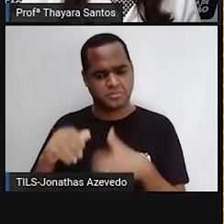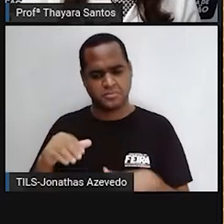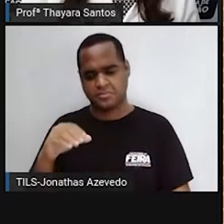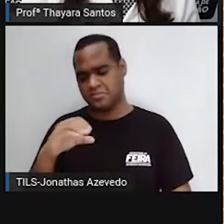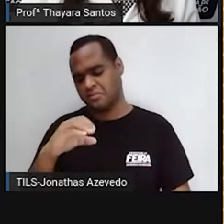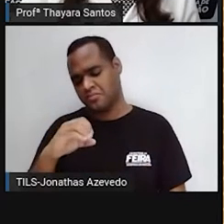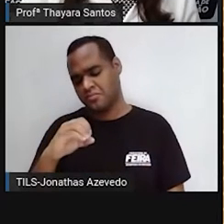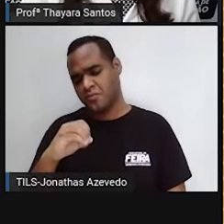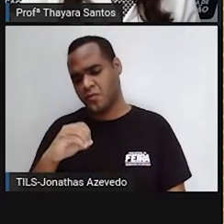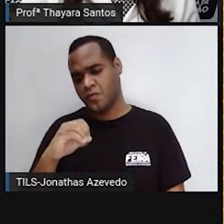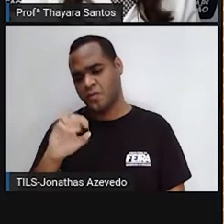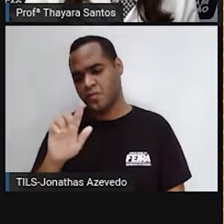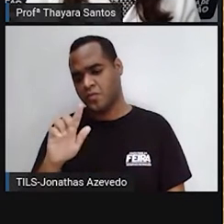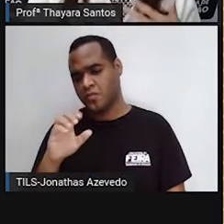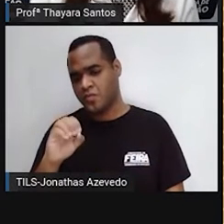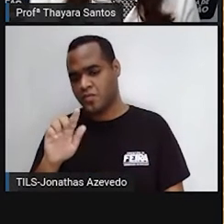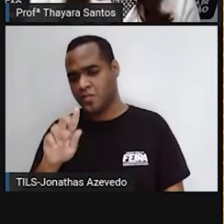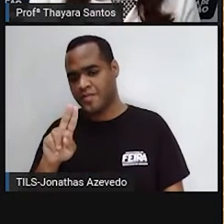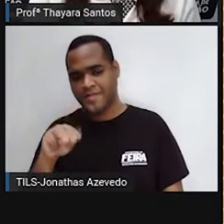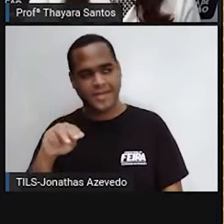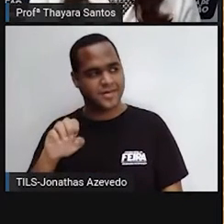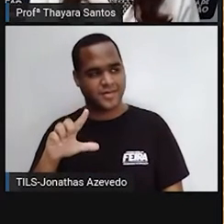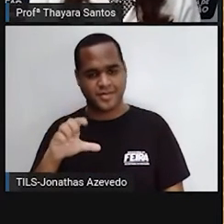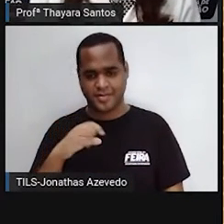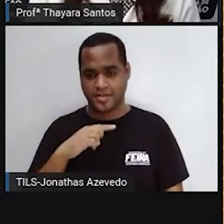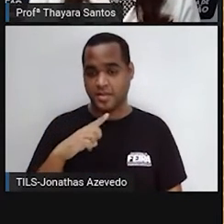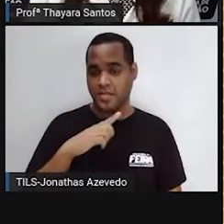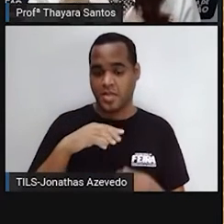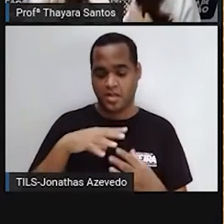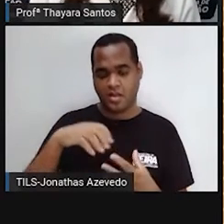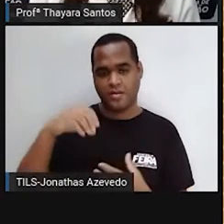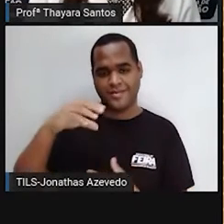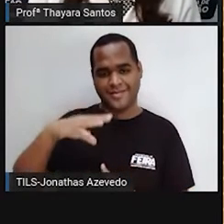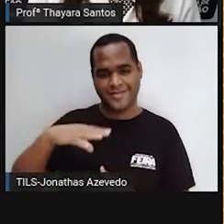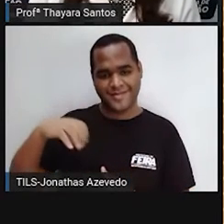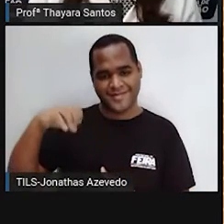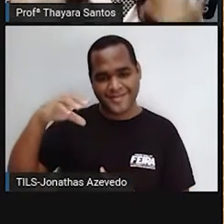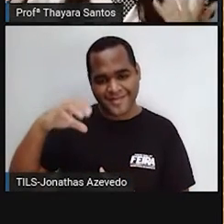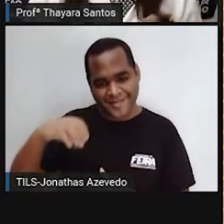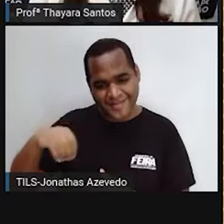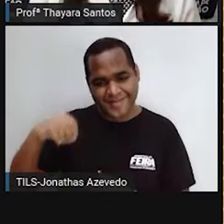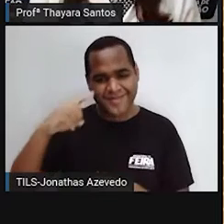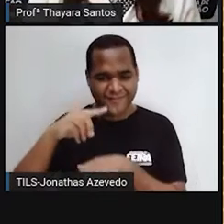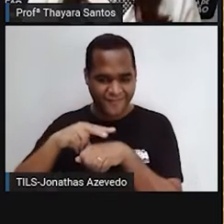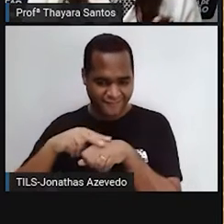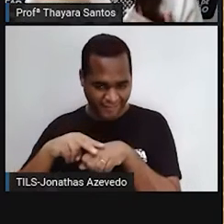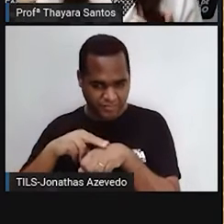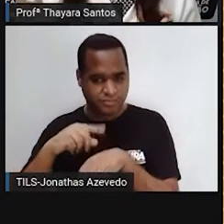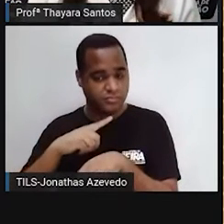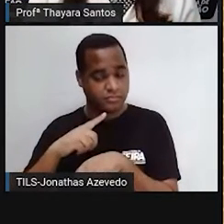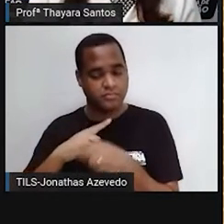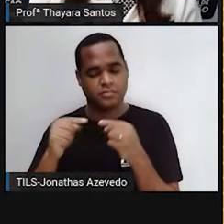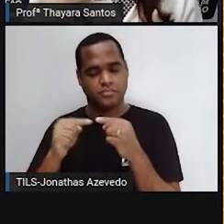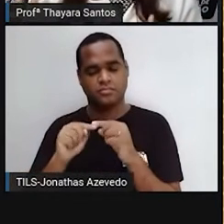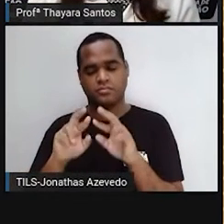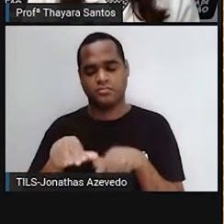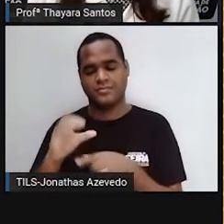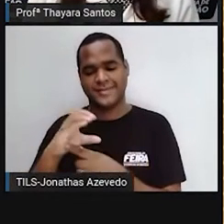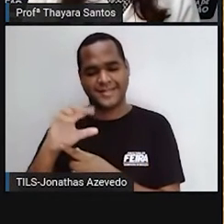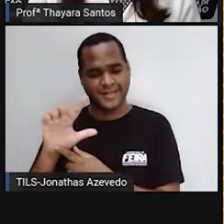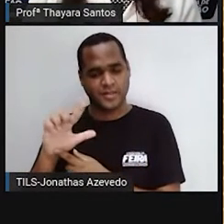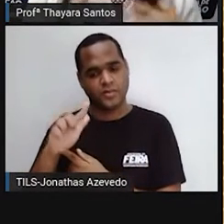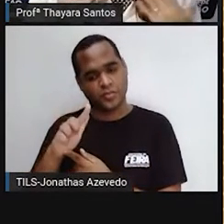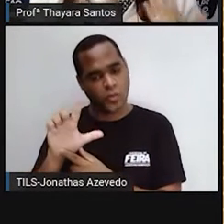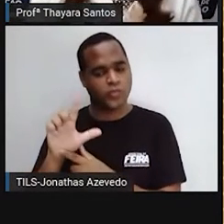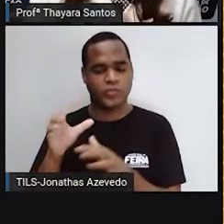E também das algas. Elas também não formam tecidos verdadeiros como as plantas. Inclusive, é por isso que elas são classificadas em um outro